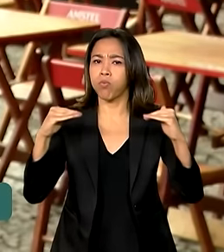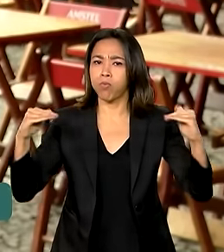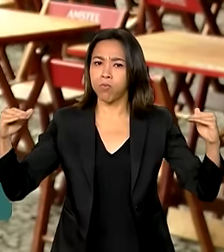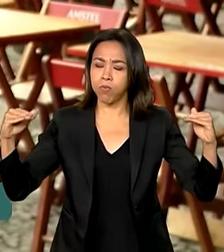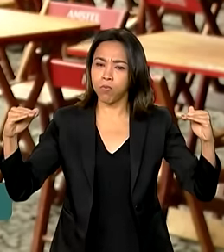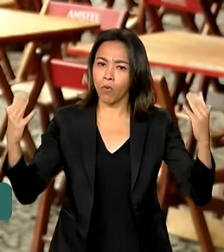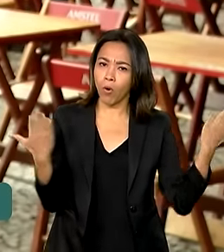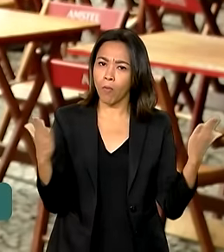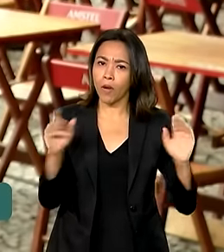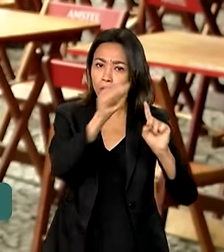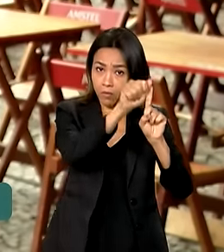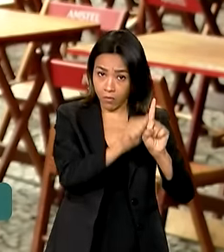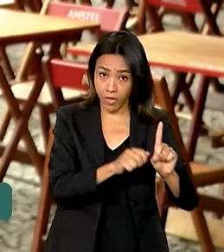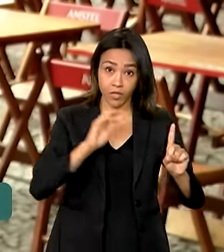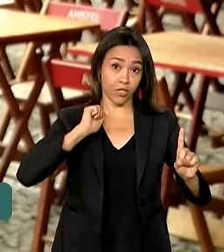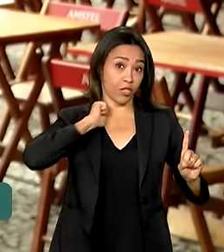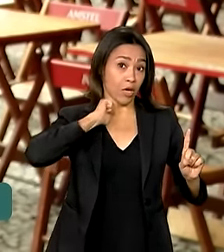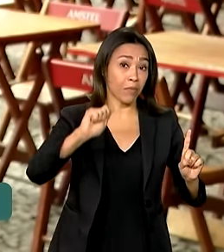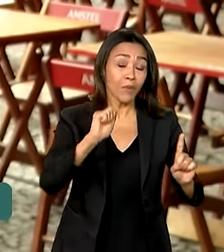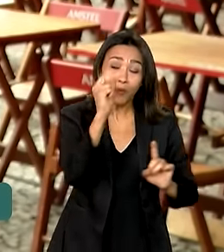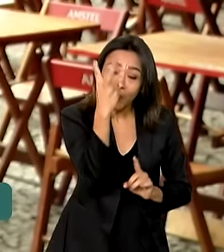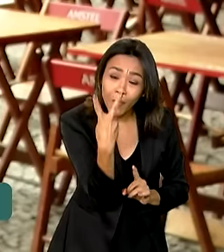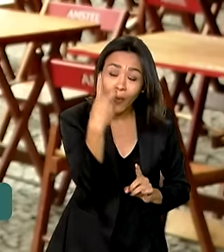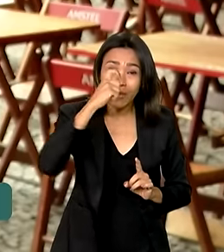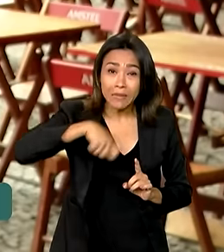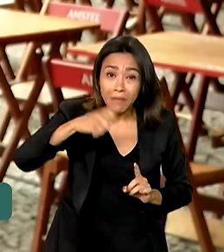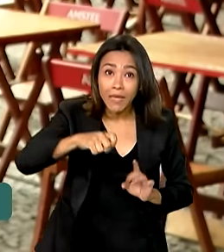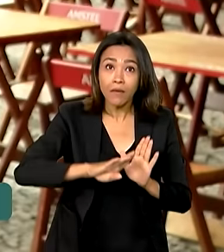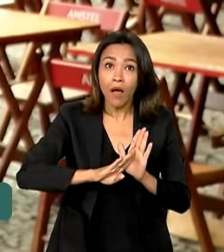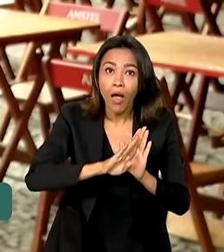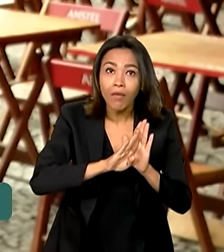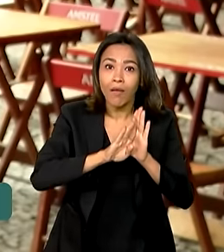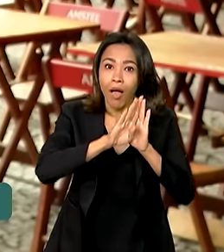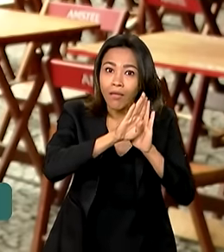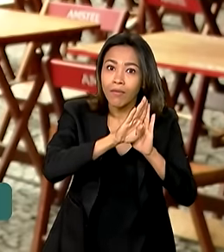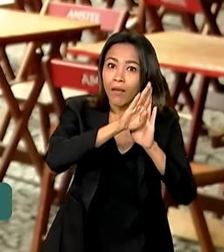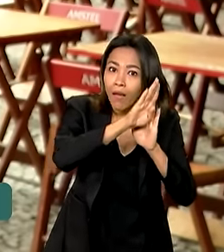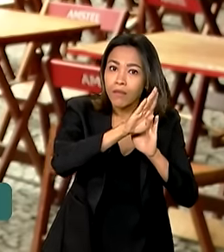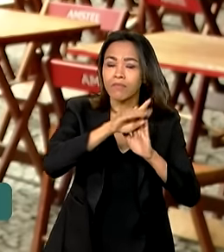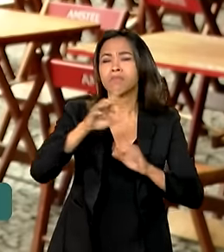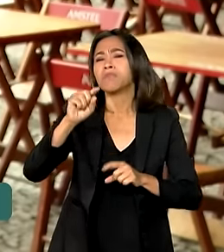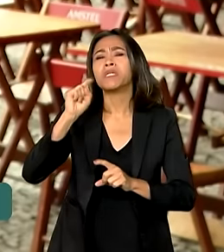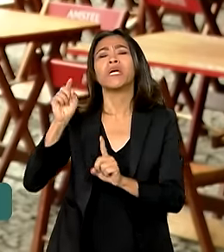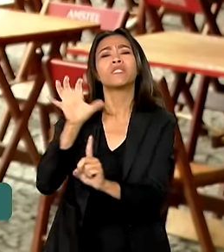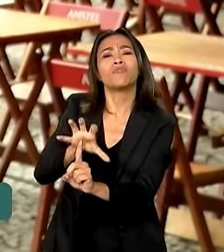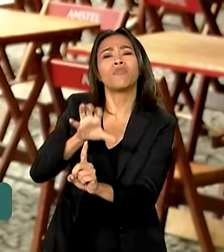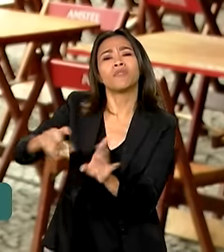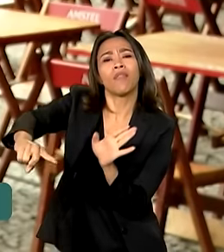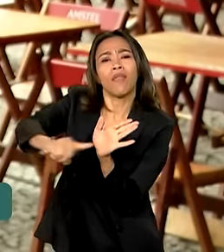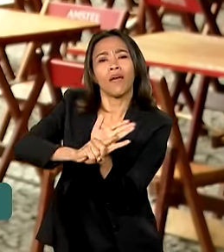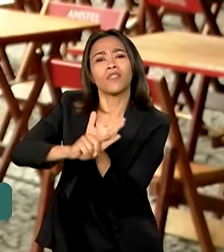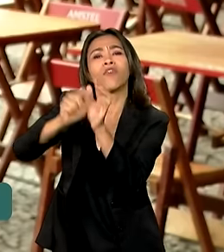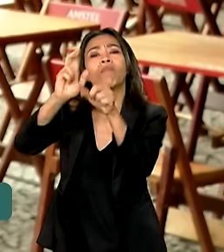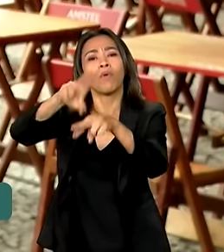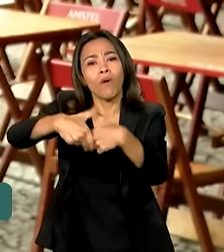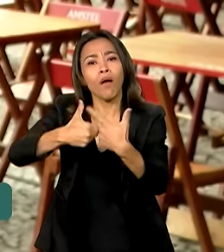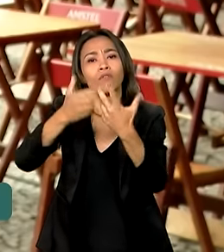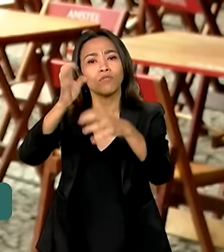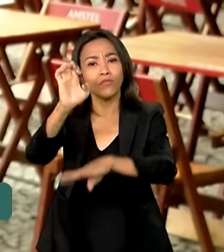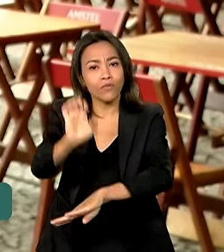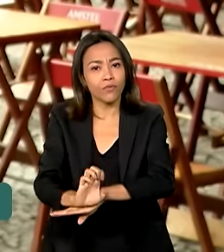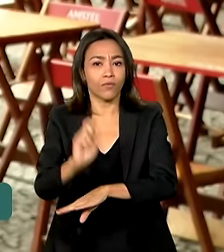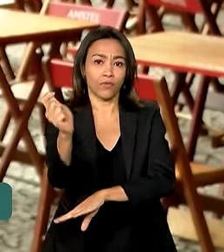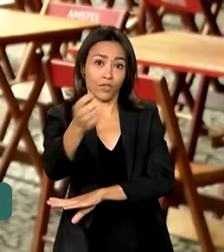abril, após dois meses de alta. E as influências negativas vieram do Rio Grande do Sul.